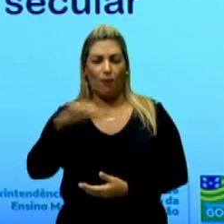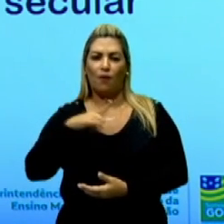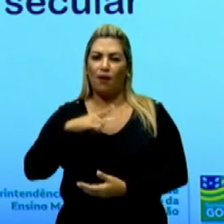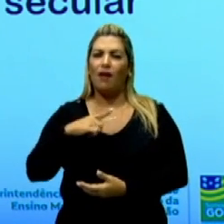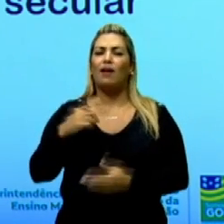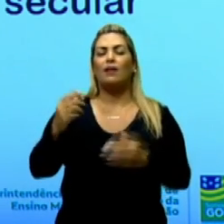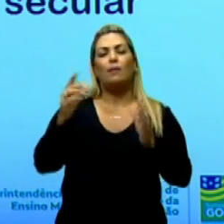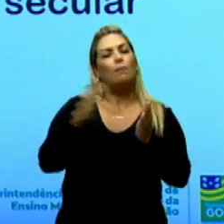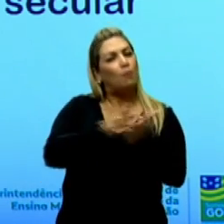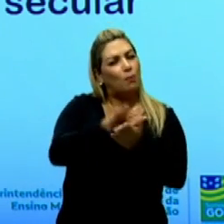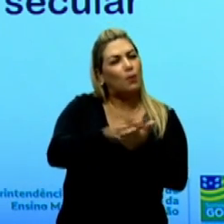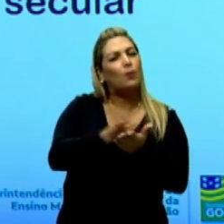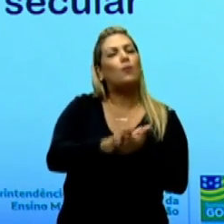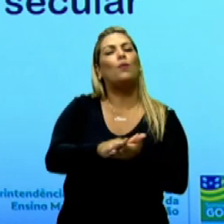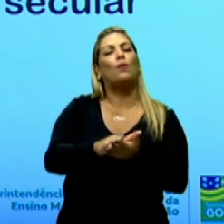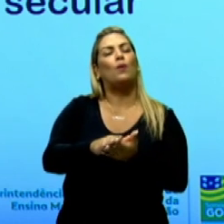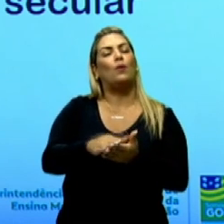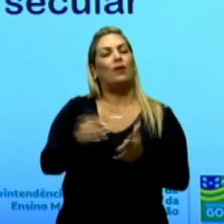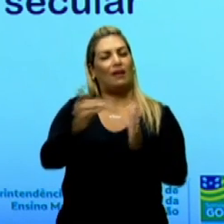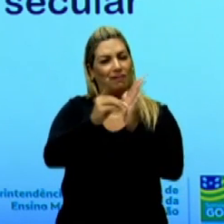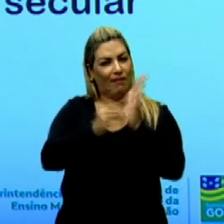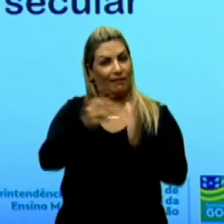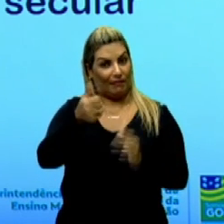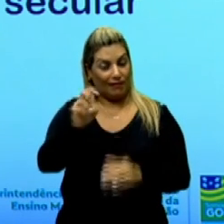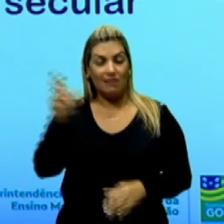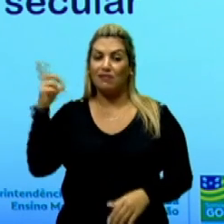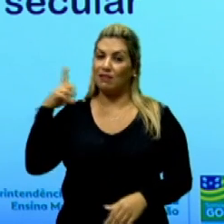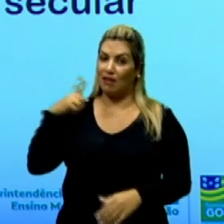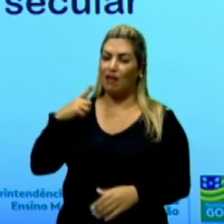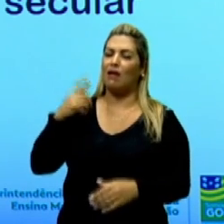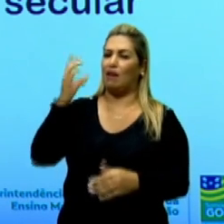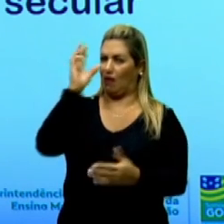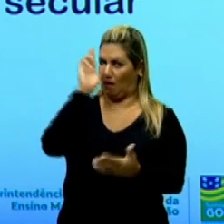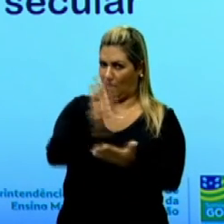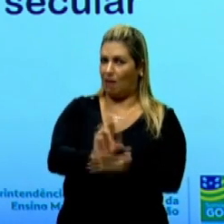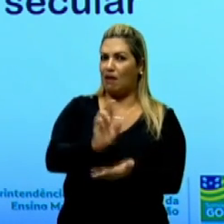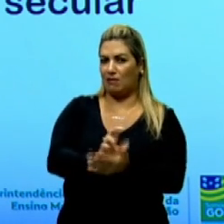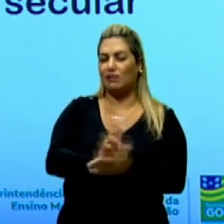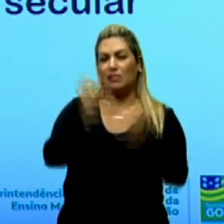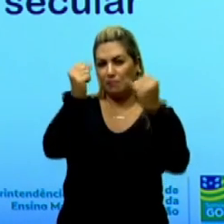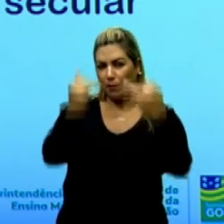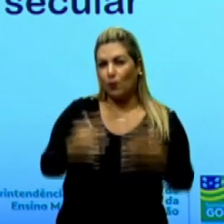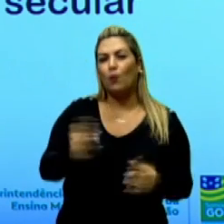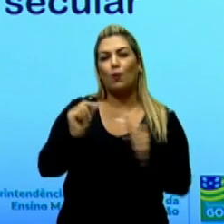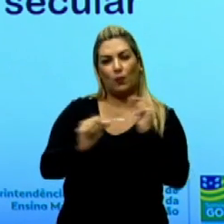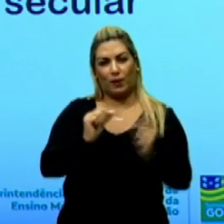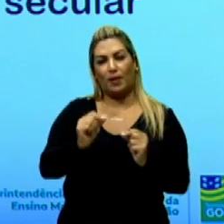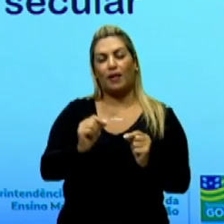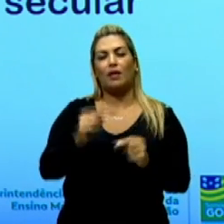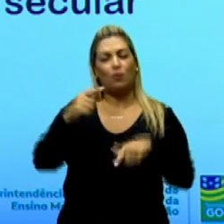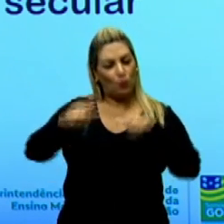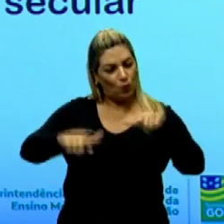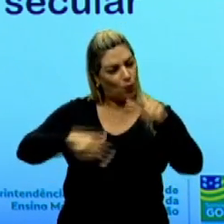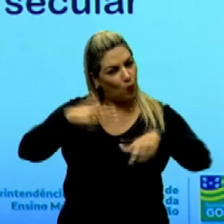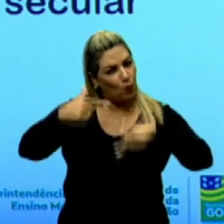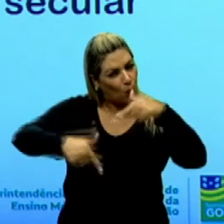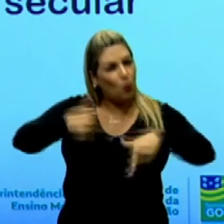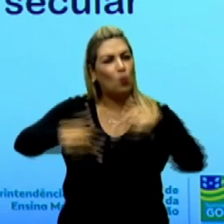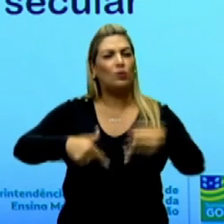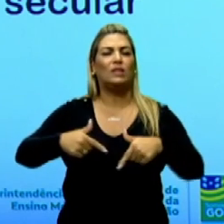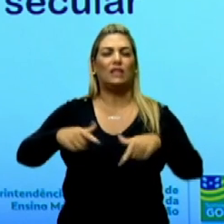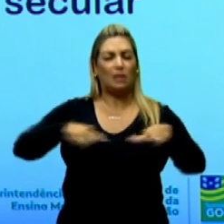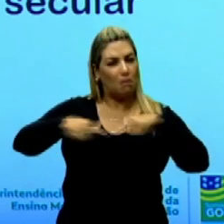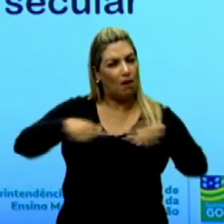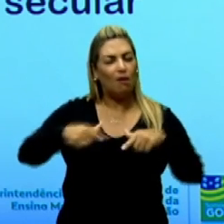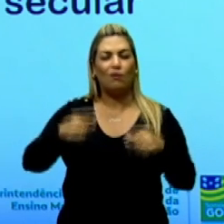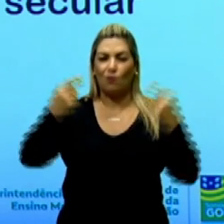uma obra profundamente realista na sua dramática exposição da luta secular do povo contra